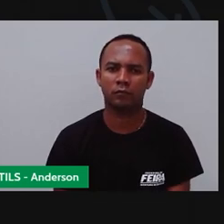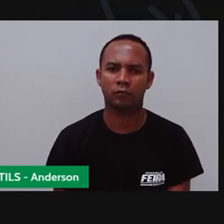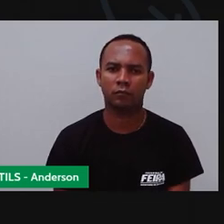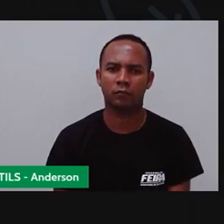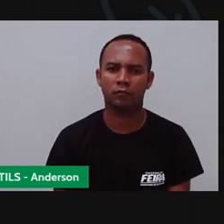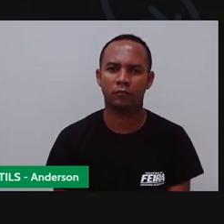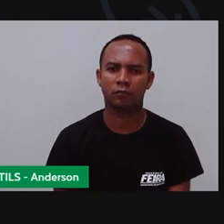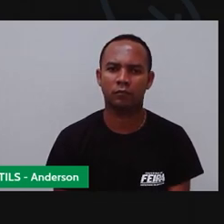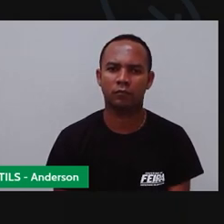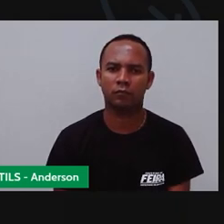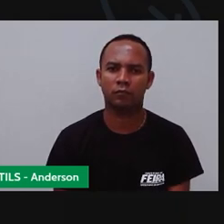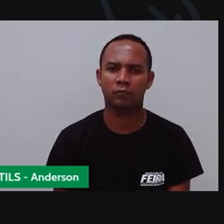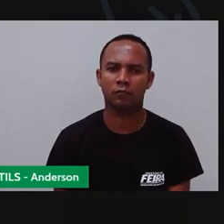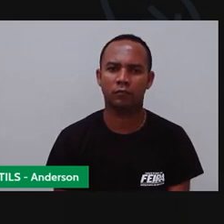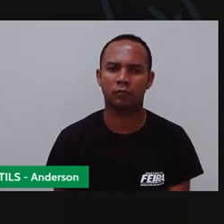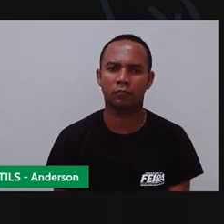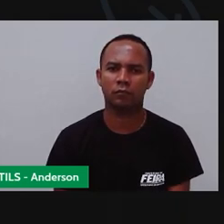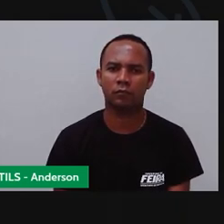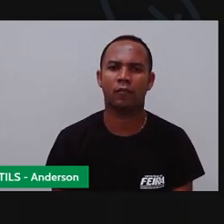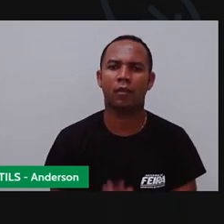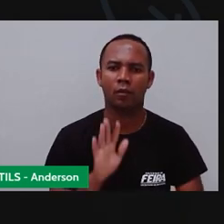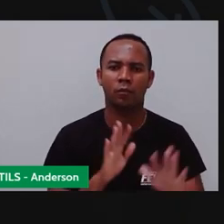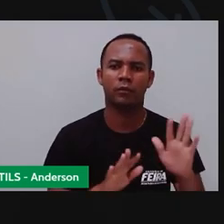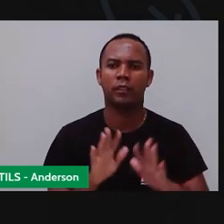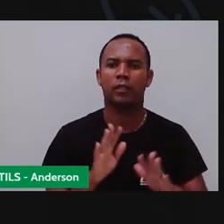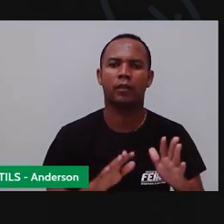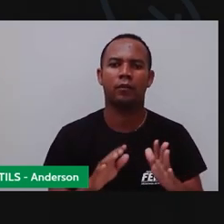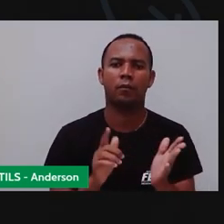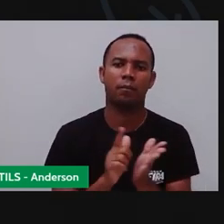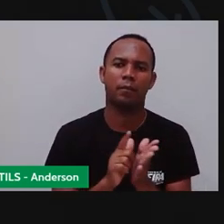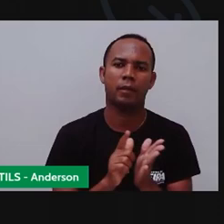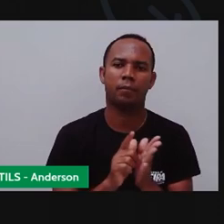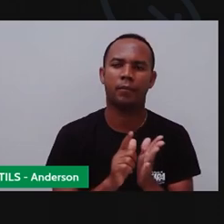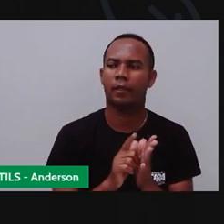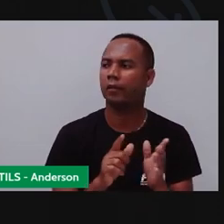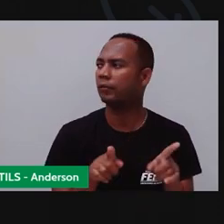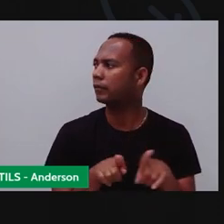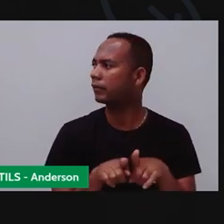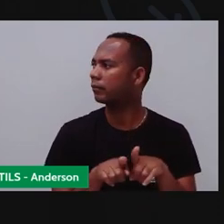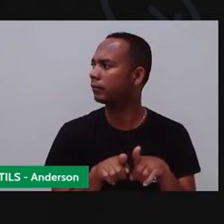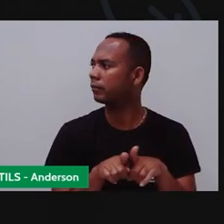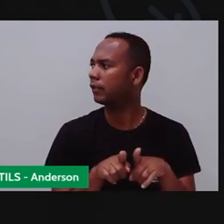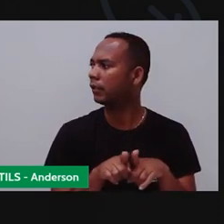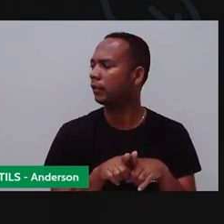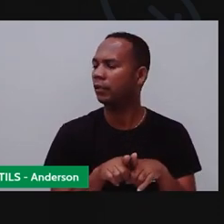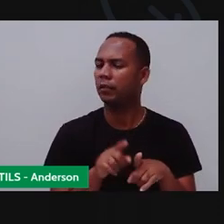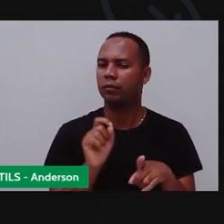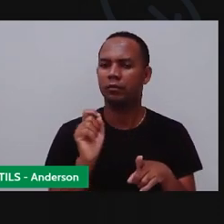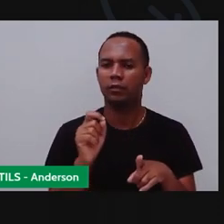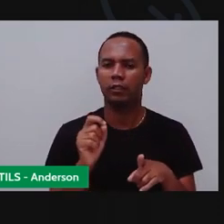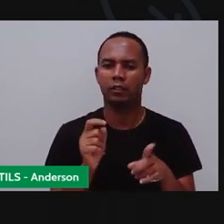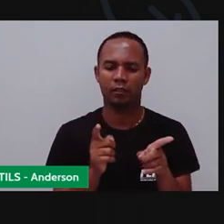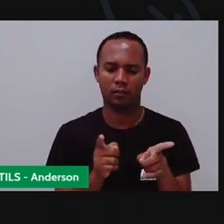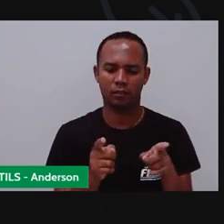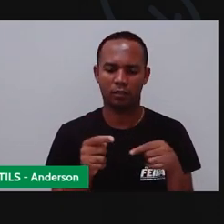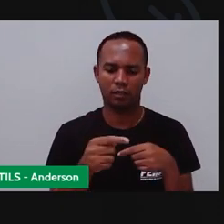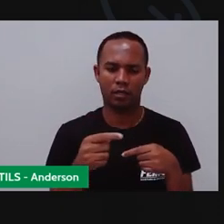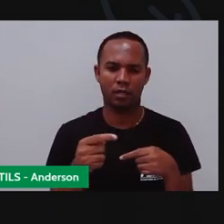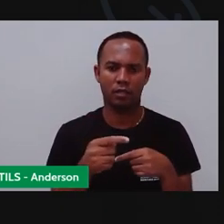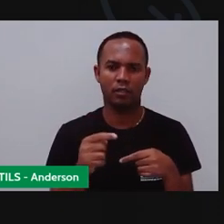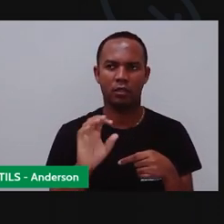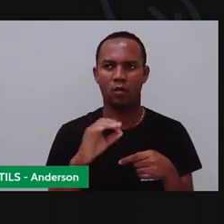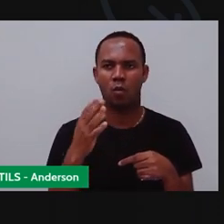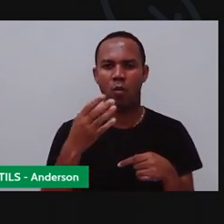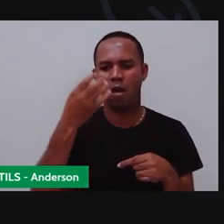sem uma medicação, tá? Gente Criança não brinca com remédio Eu posso usar Sabe o que também, Anderson? Caixinha de fósforo Como tem no